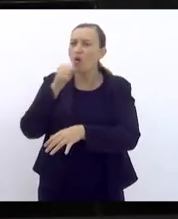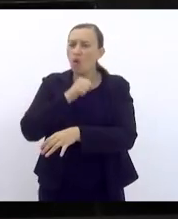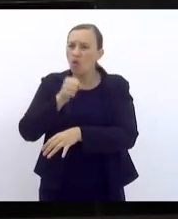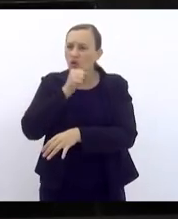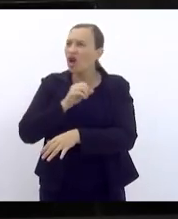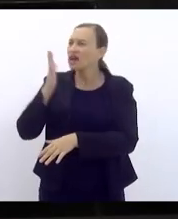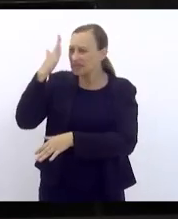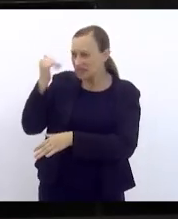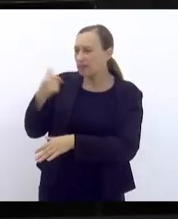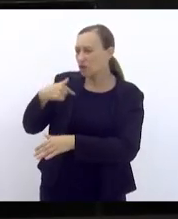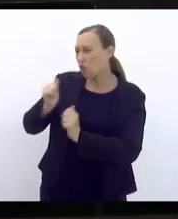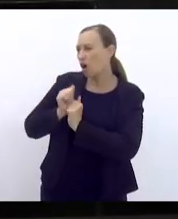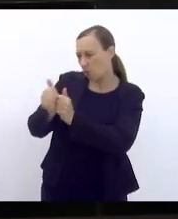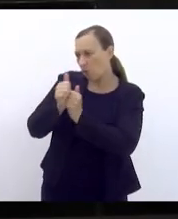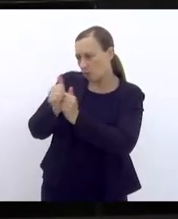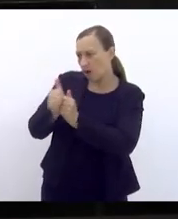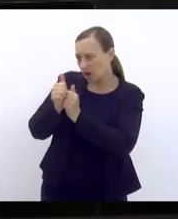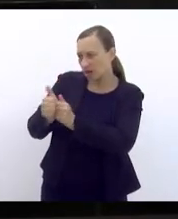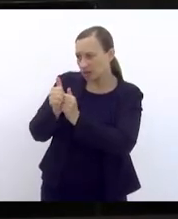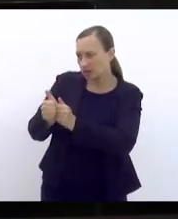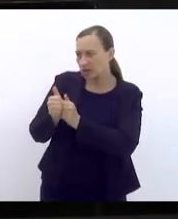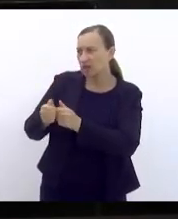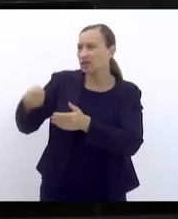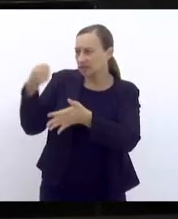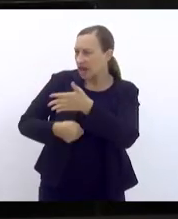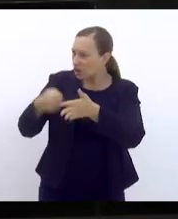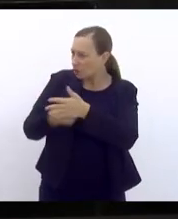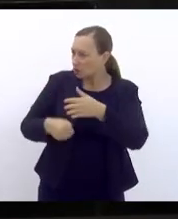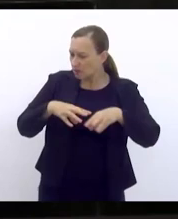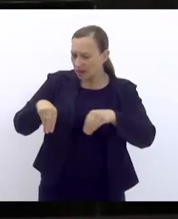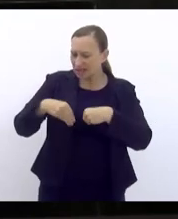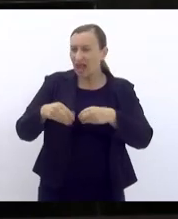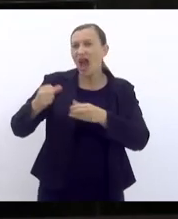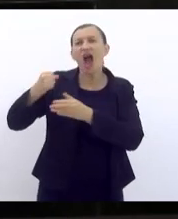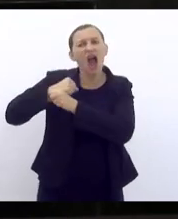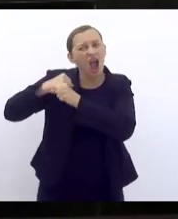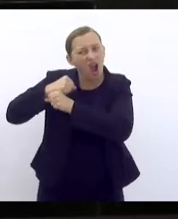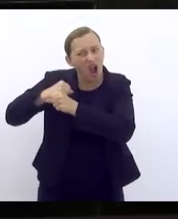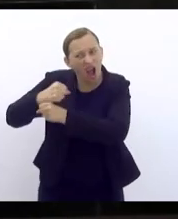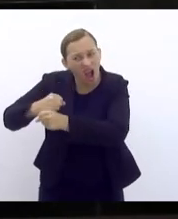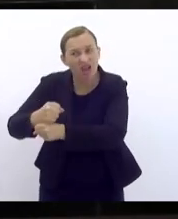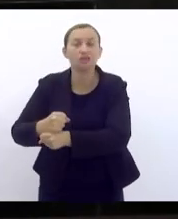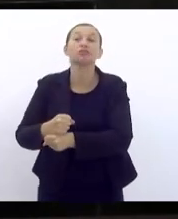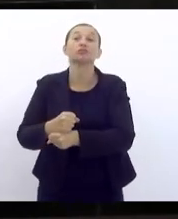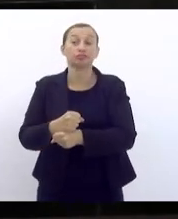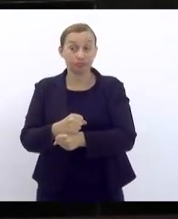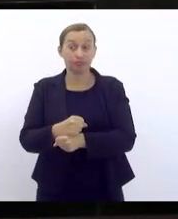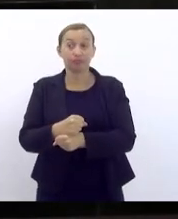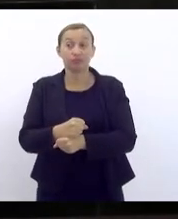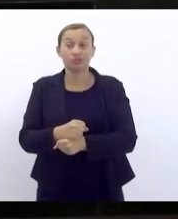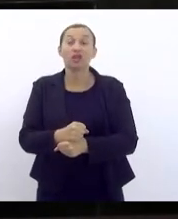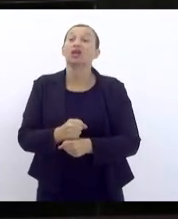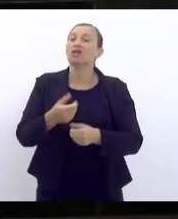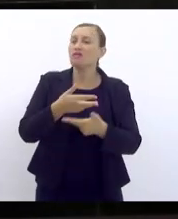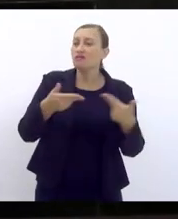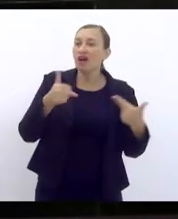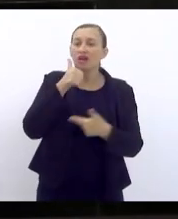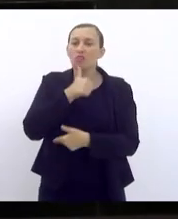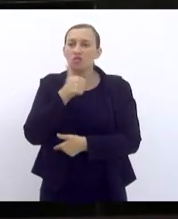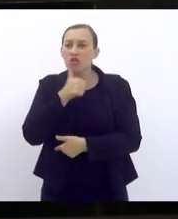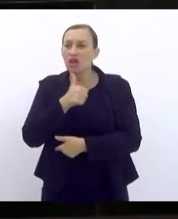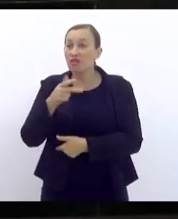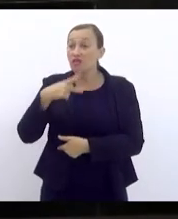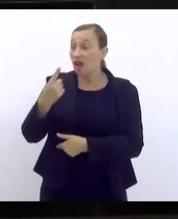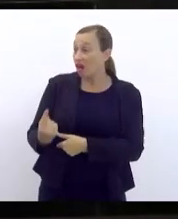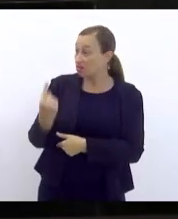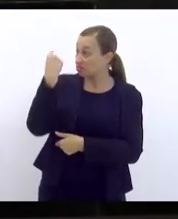o movimento da luta pela terra há muito tempo. Muitas mulheres colocaram